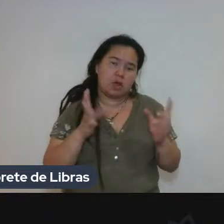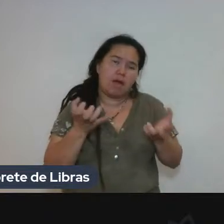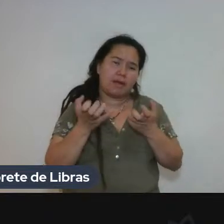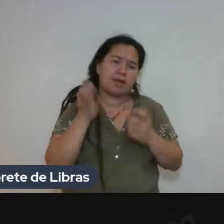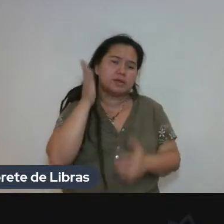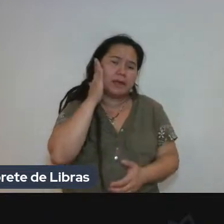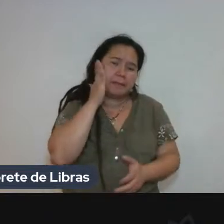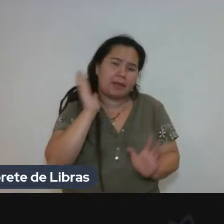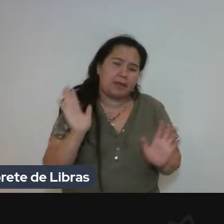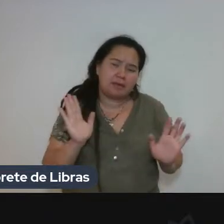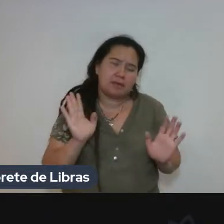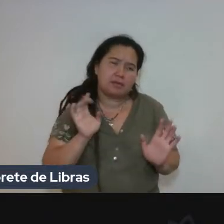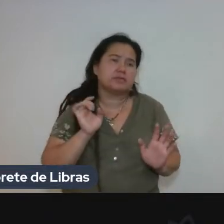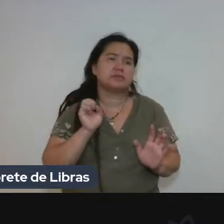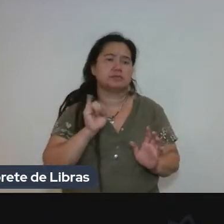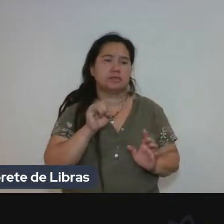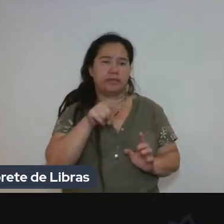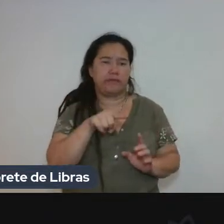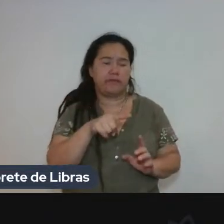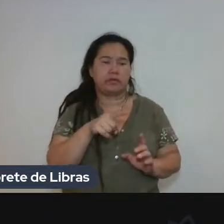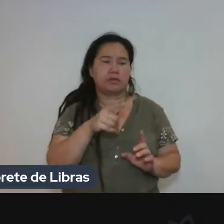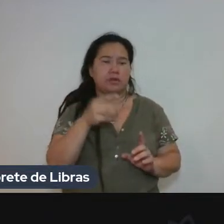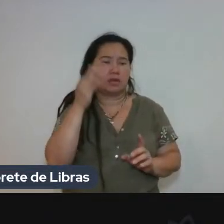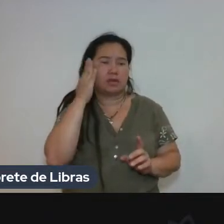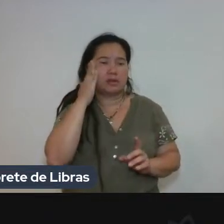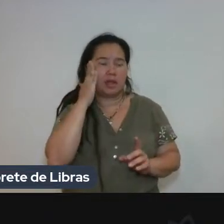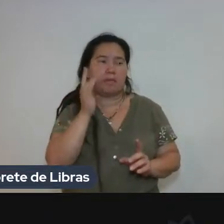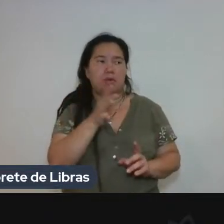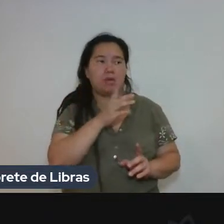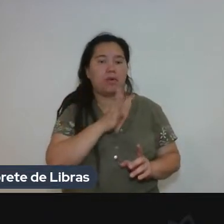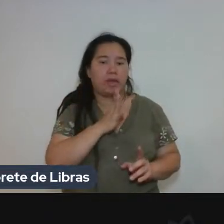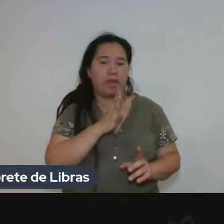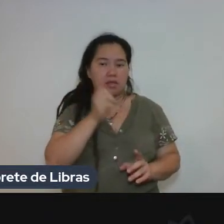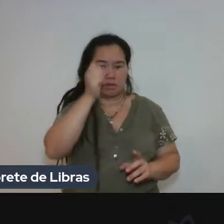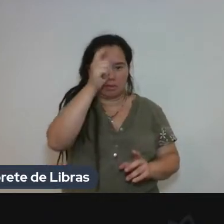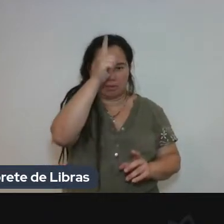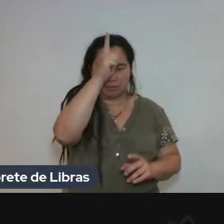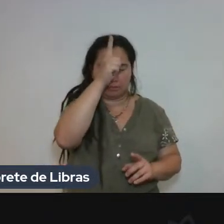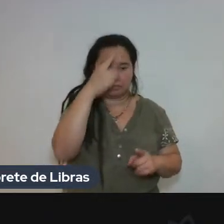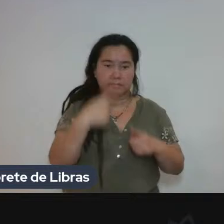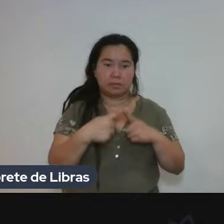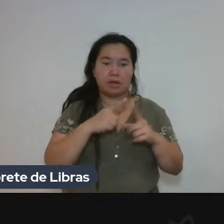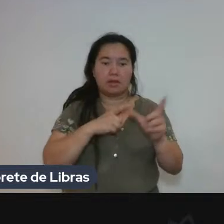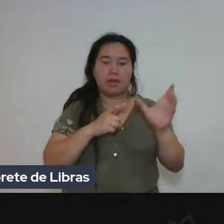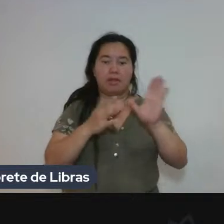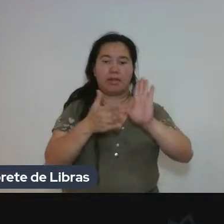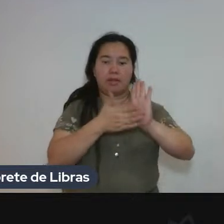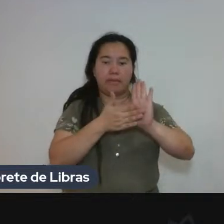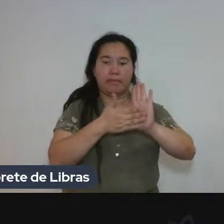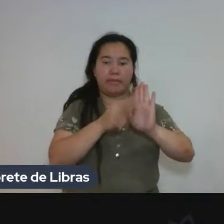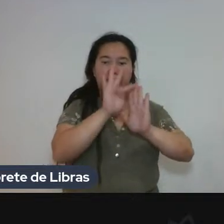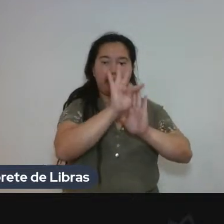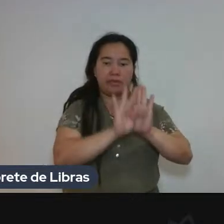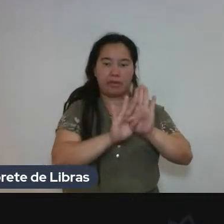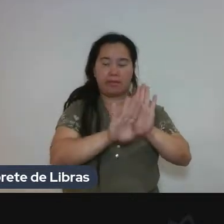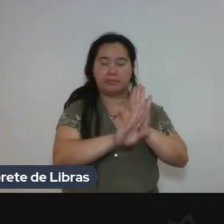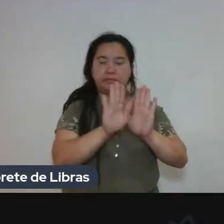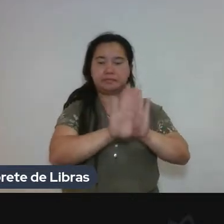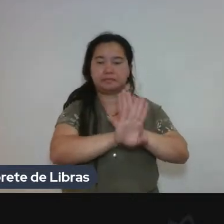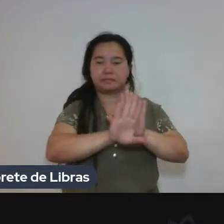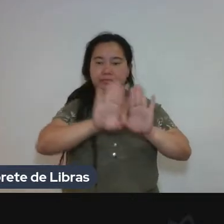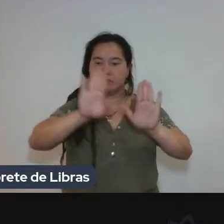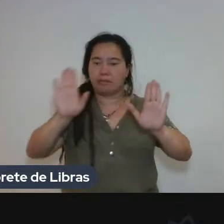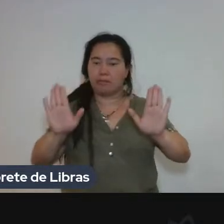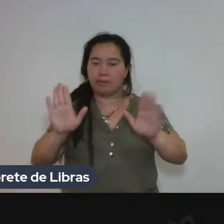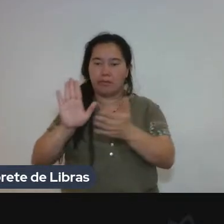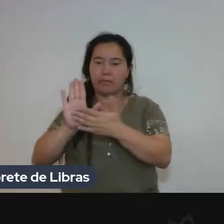fazer nenhum contejo com o texto original, né? Por que que... Para estabelecer alguma hipótese de por que essa nota